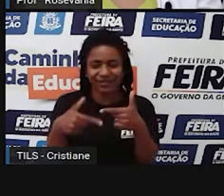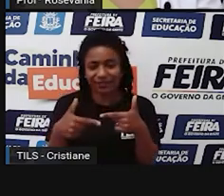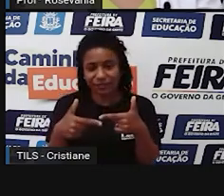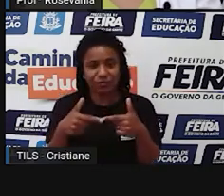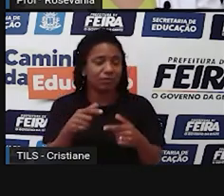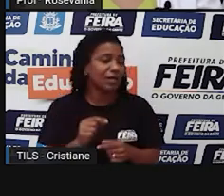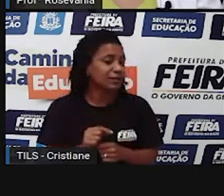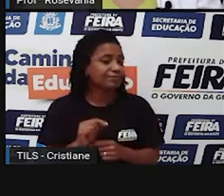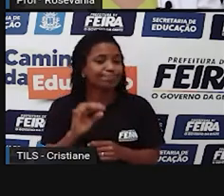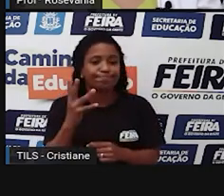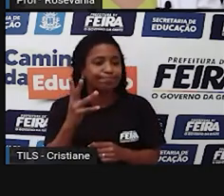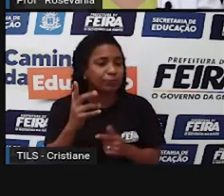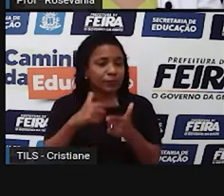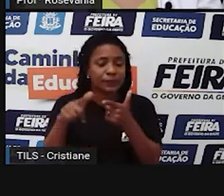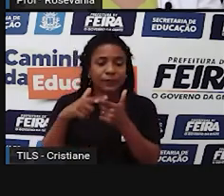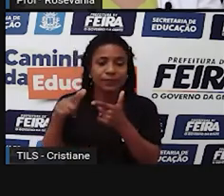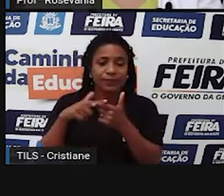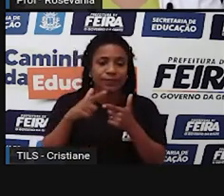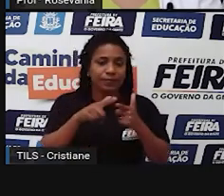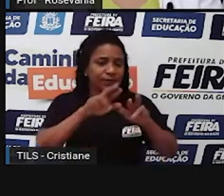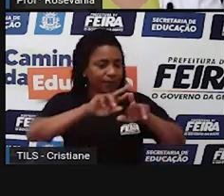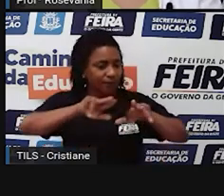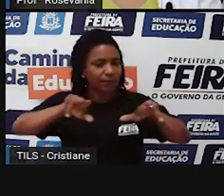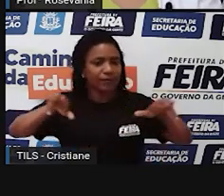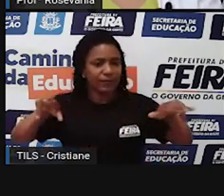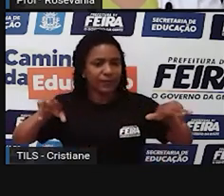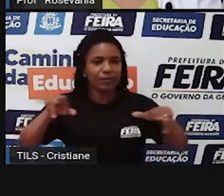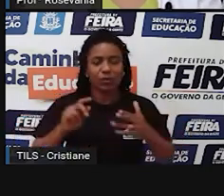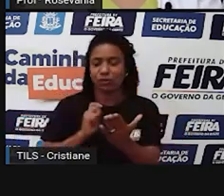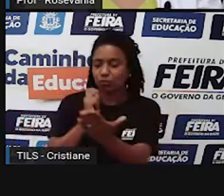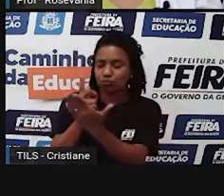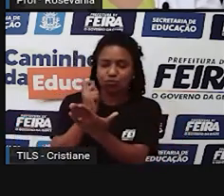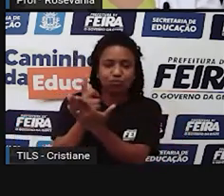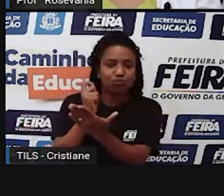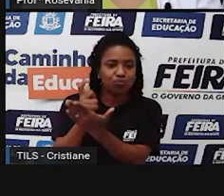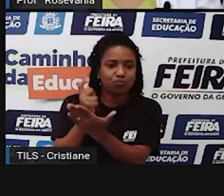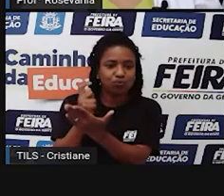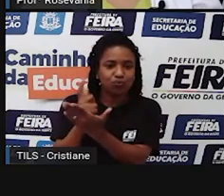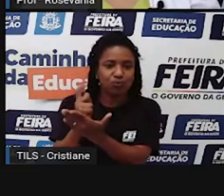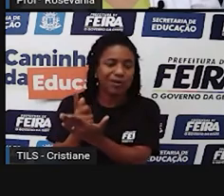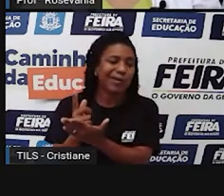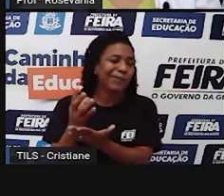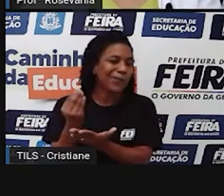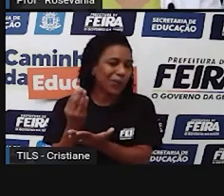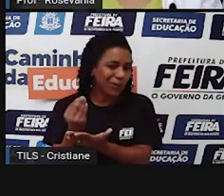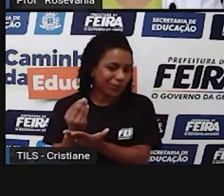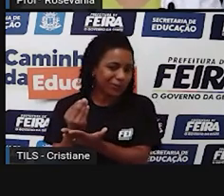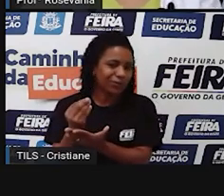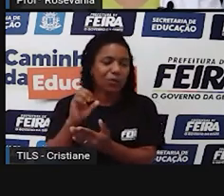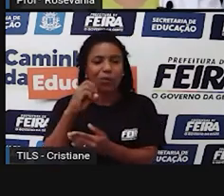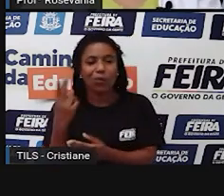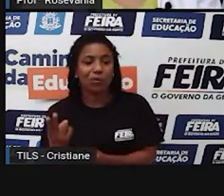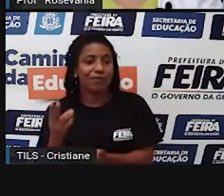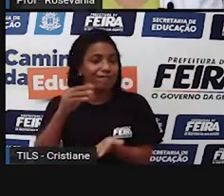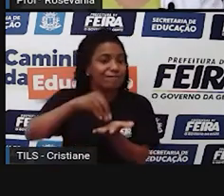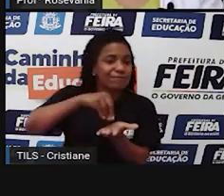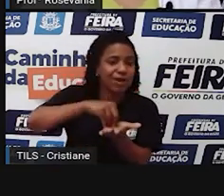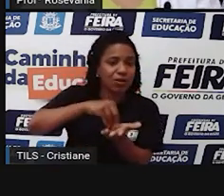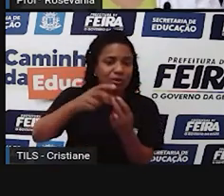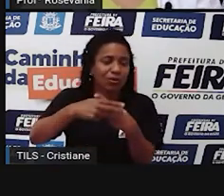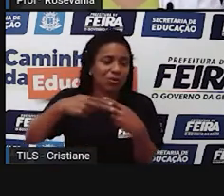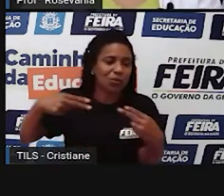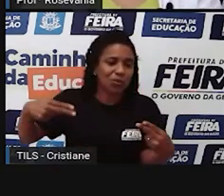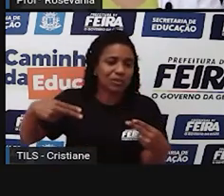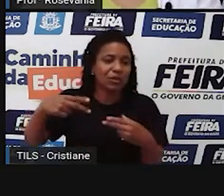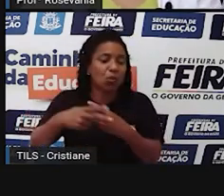desde você consumir produtos demais, até faltar produtos, aumentar o preço, ou ter produto em excesso,